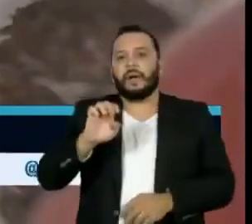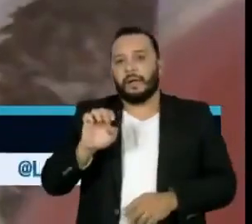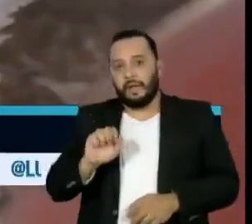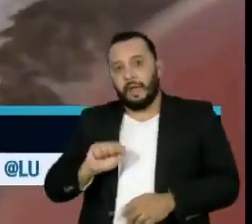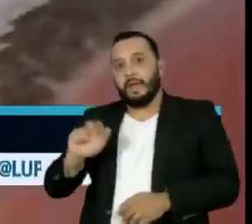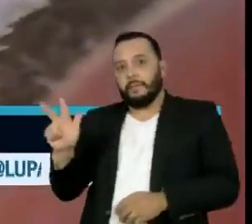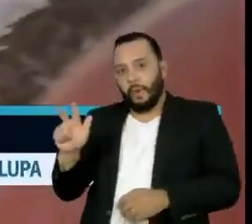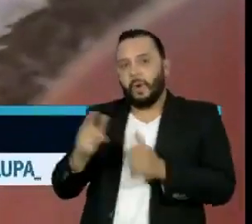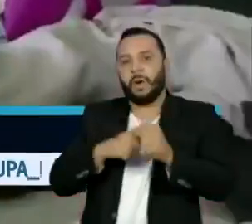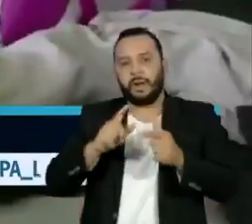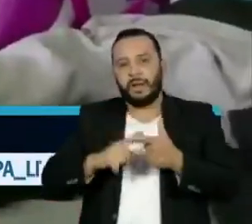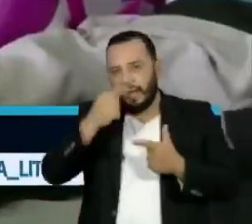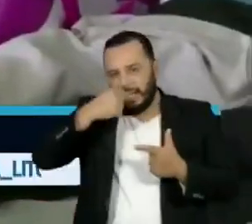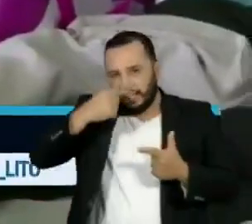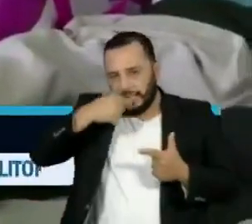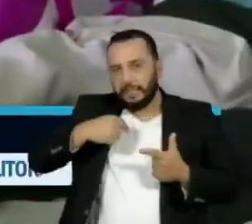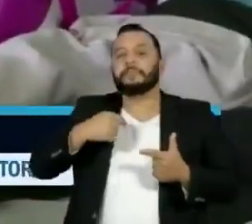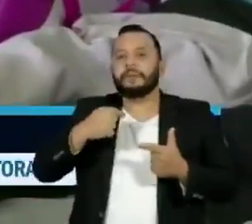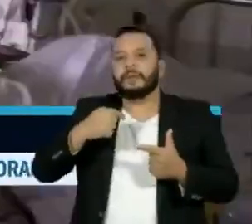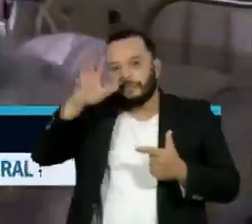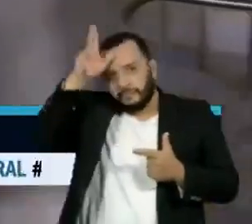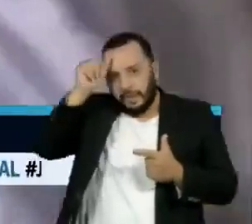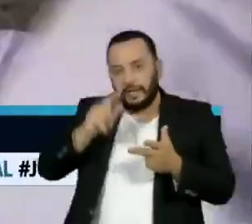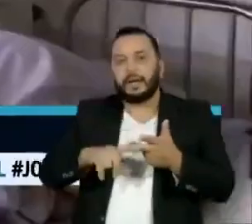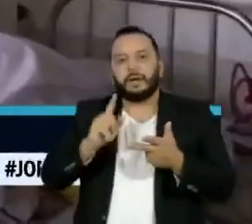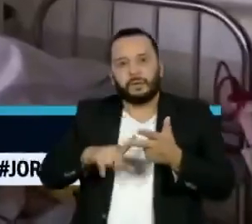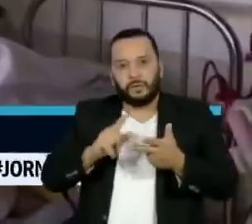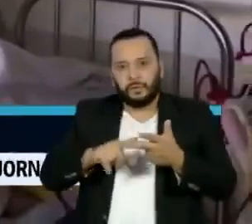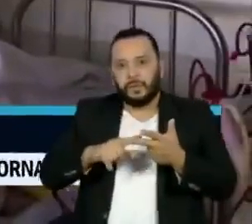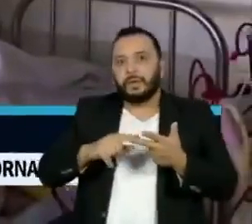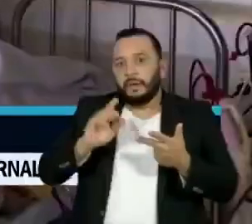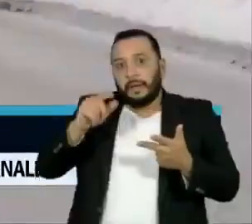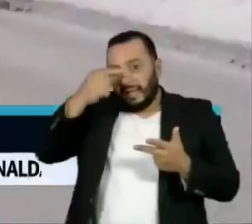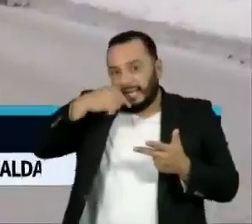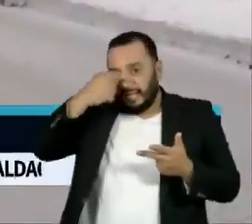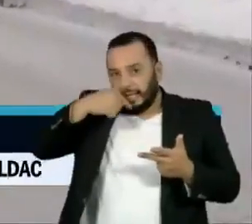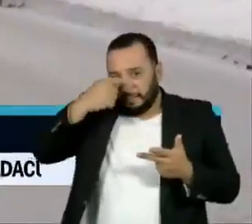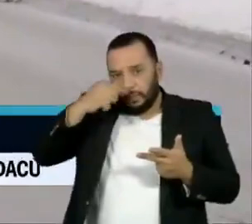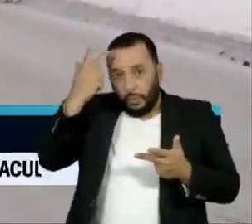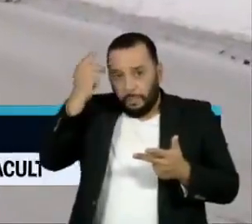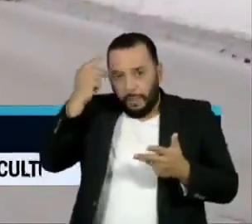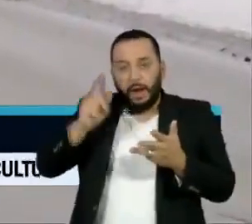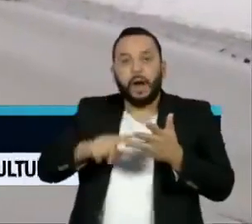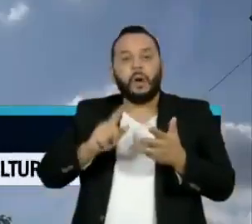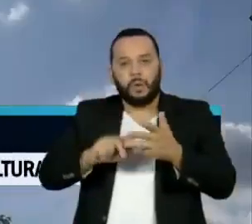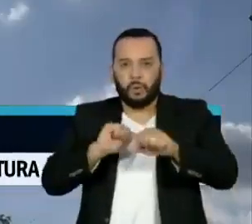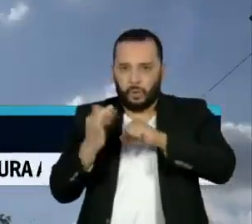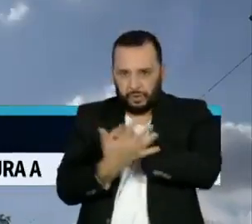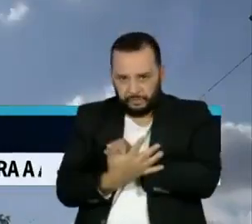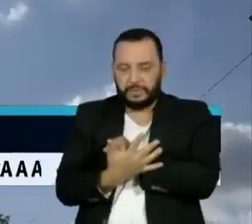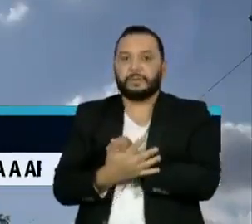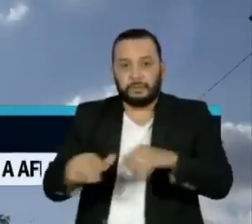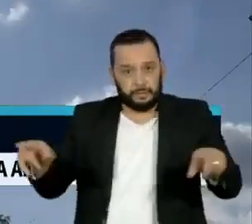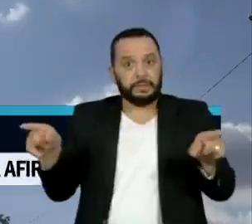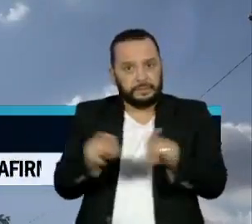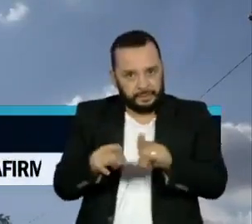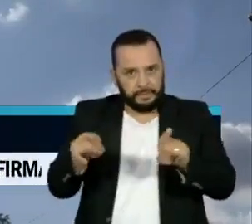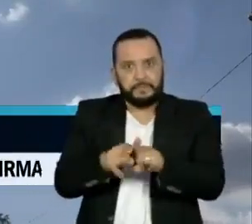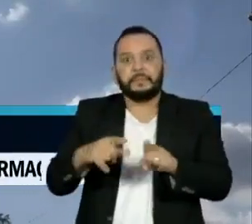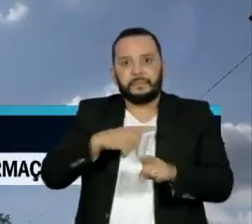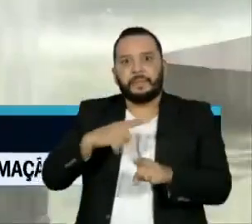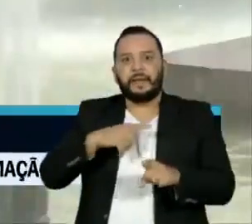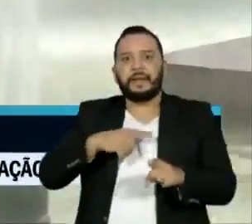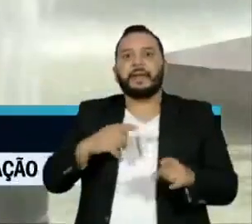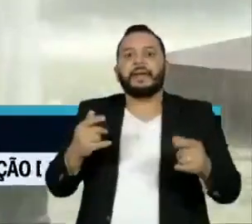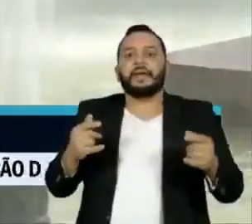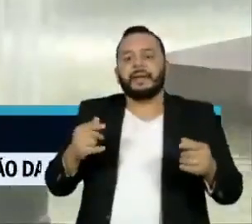gripe aviária, o influenza e agora a Covid-19. Invernos mais curtos e verões mais longos,